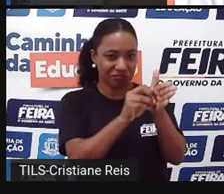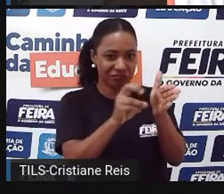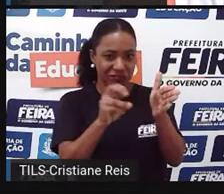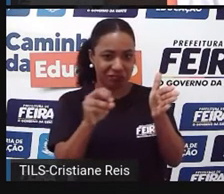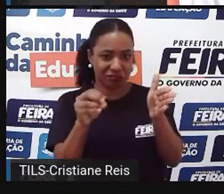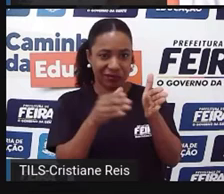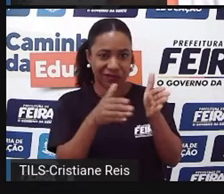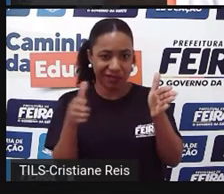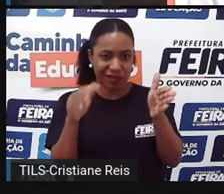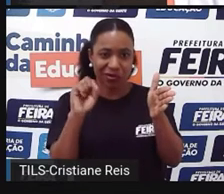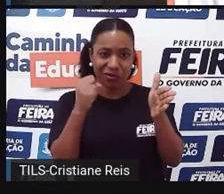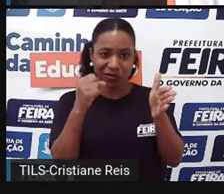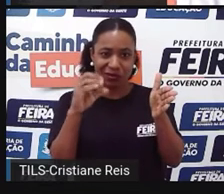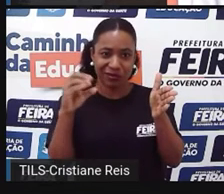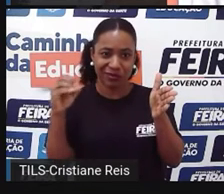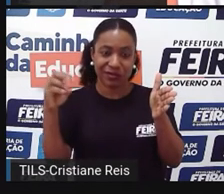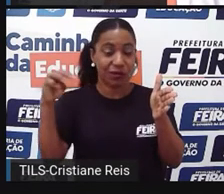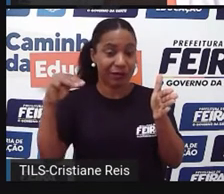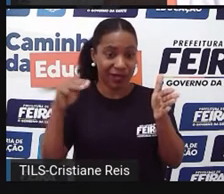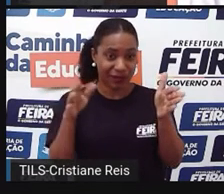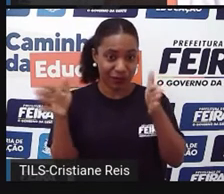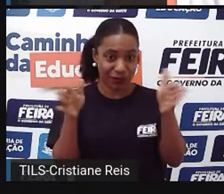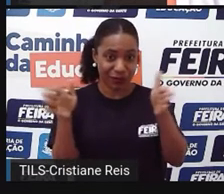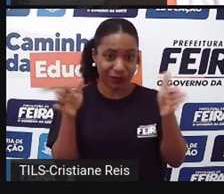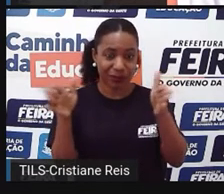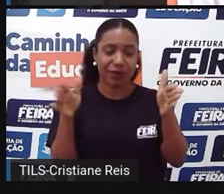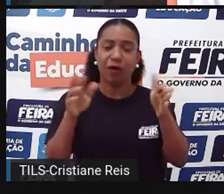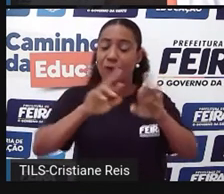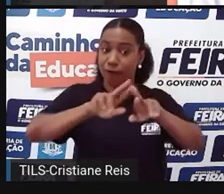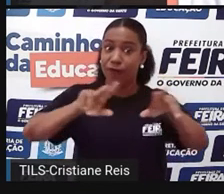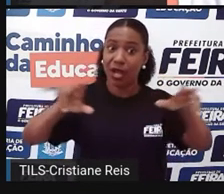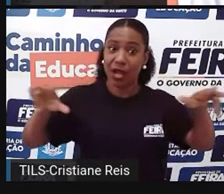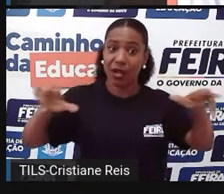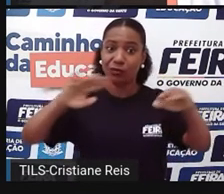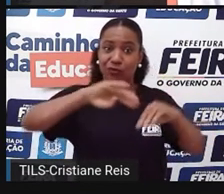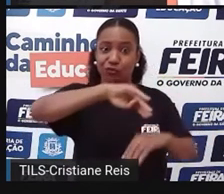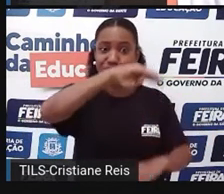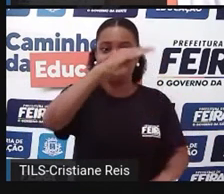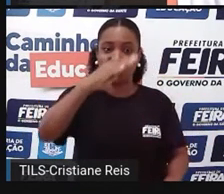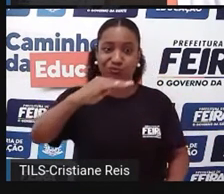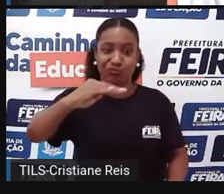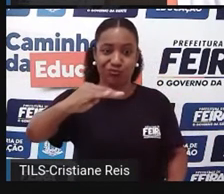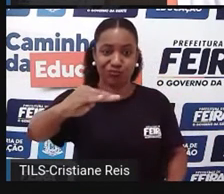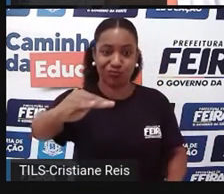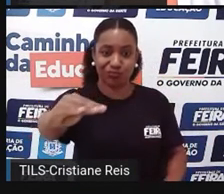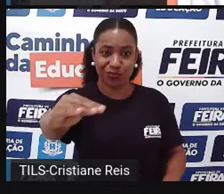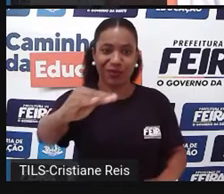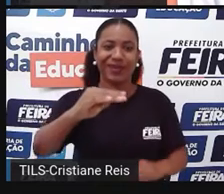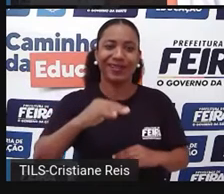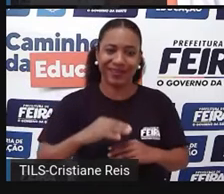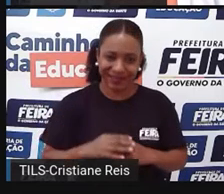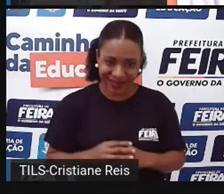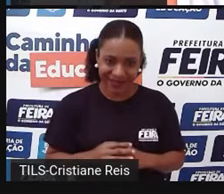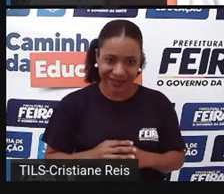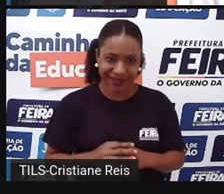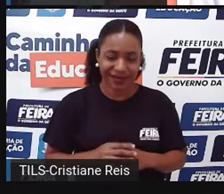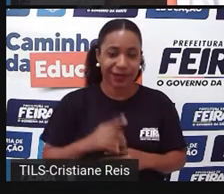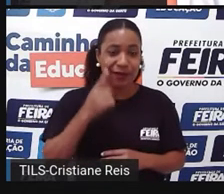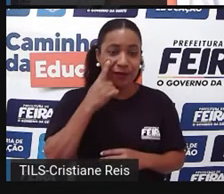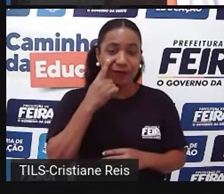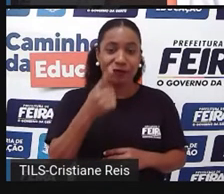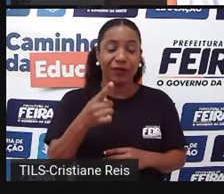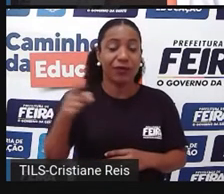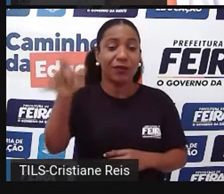o atlântico, né, colocou o planalto meridional. E você vai percebendo que ele deu essa